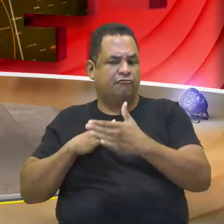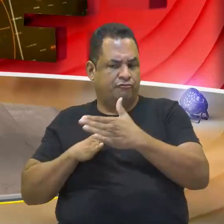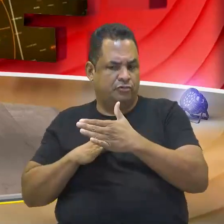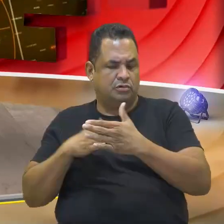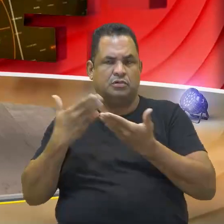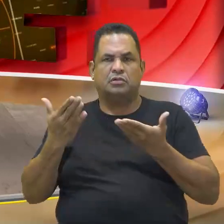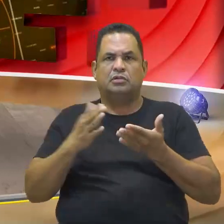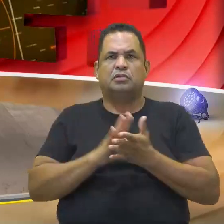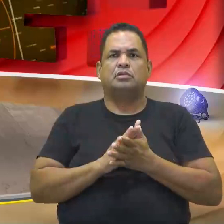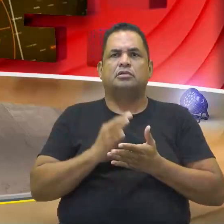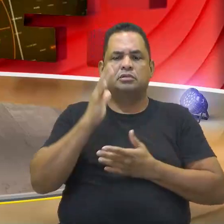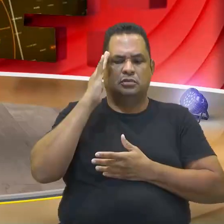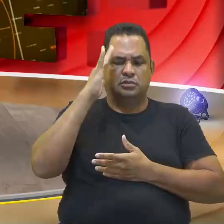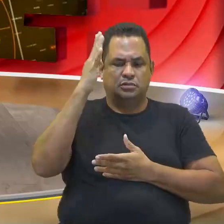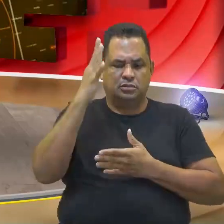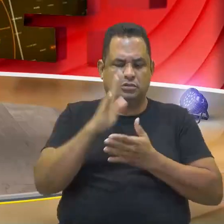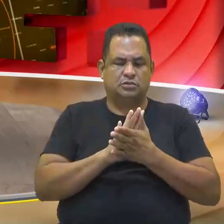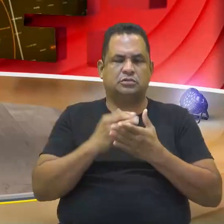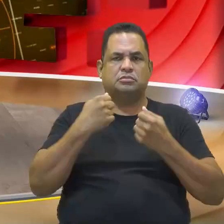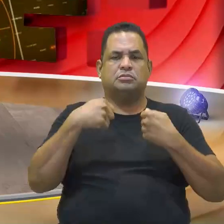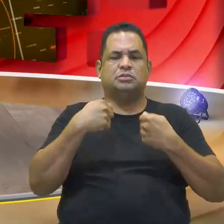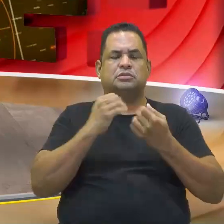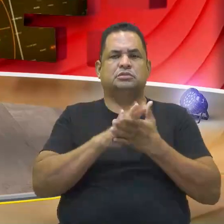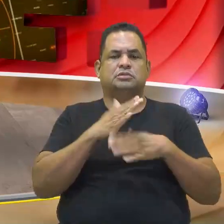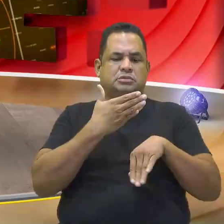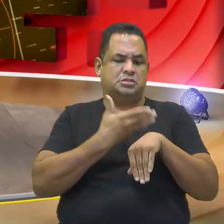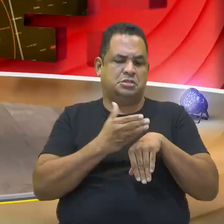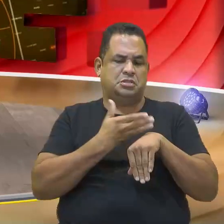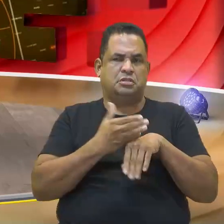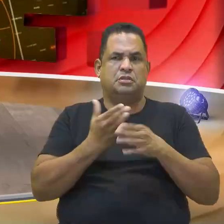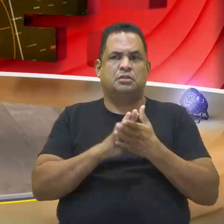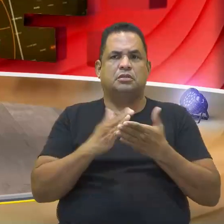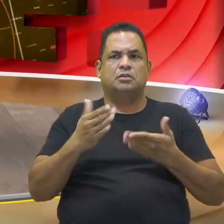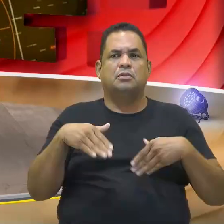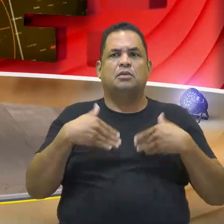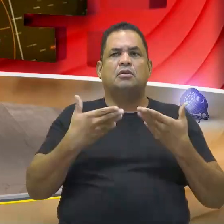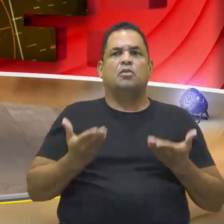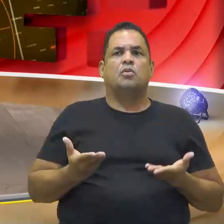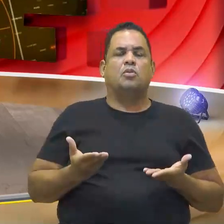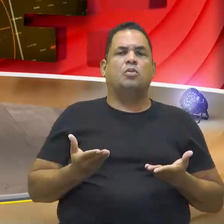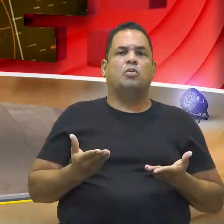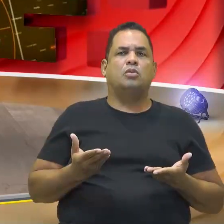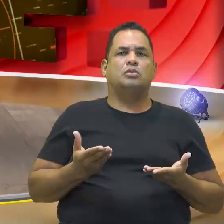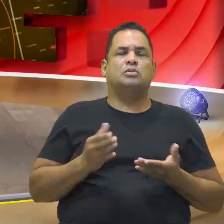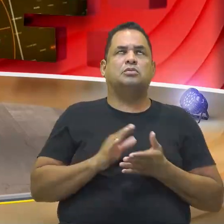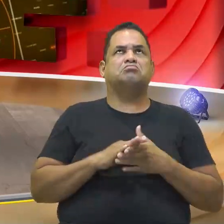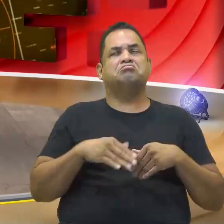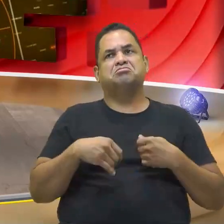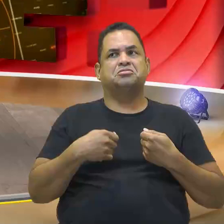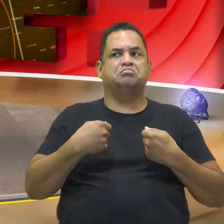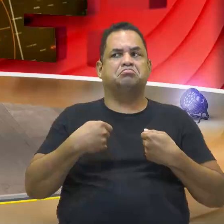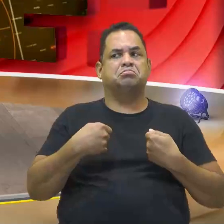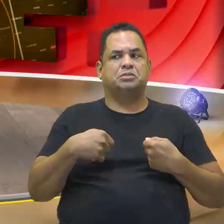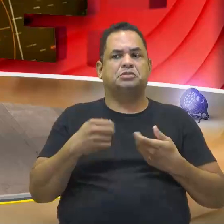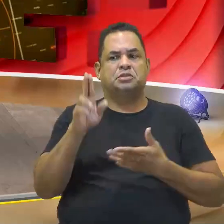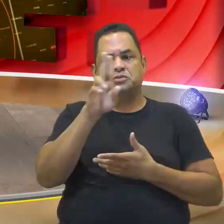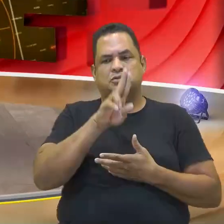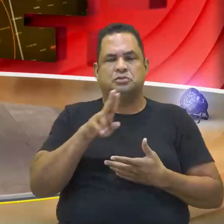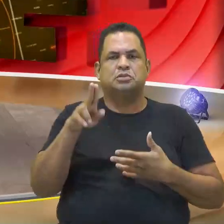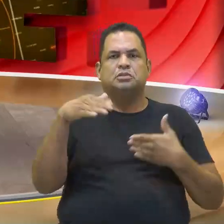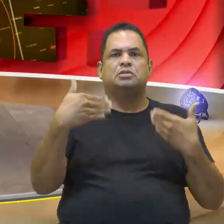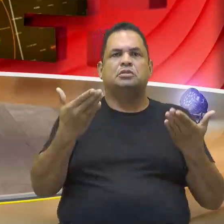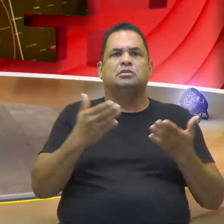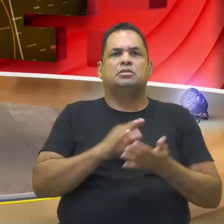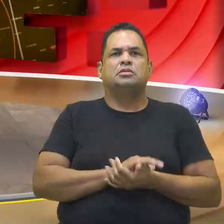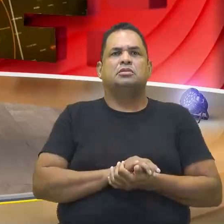vocês precisam estar sempre treinando. Por quê? Porque numa hora ou na outra você vai precisar aplicar. Beleza? Então